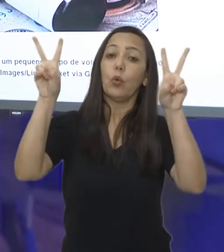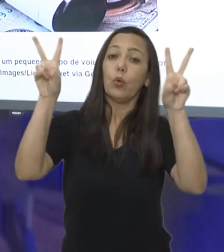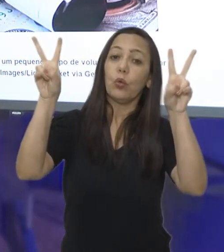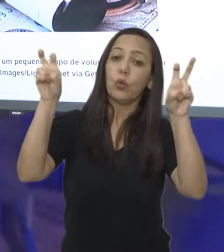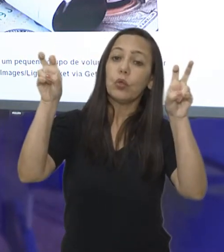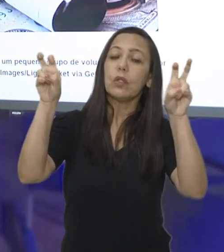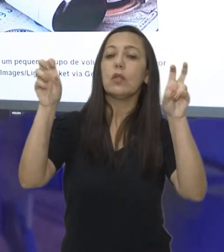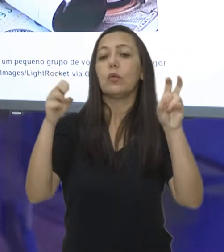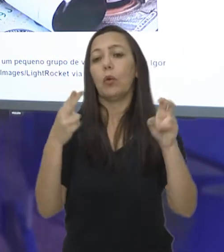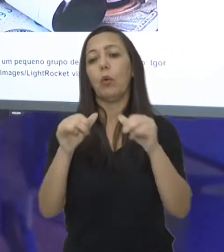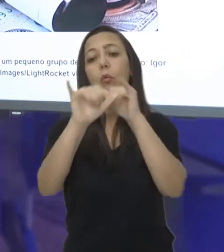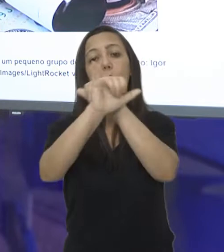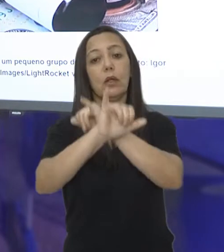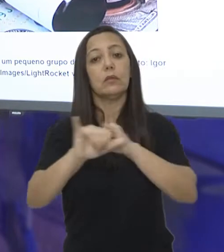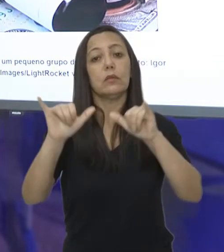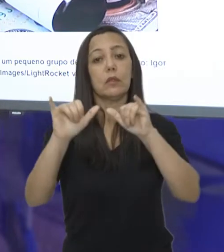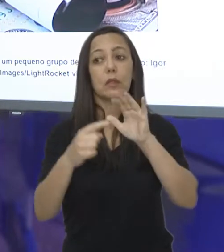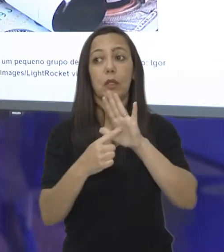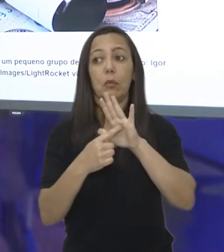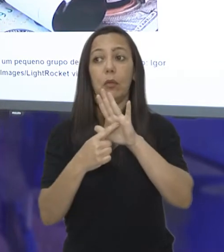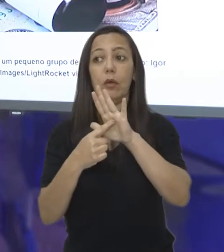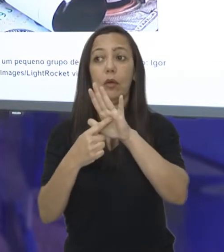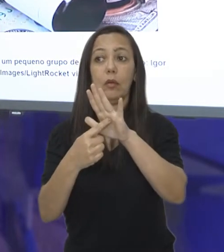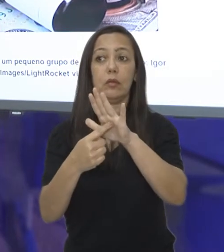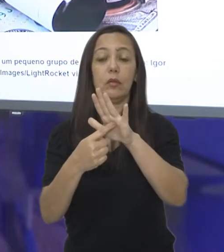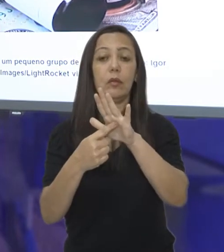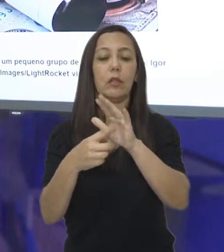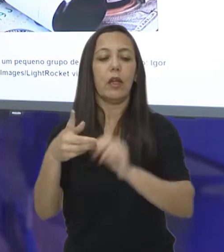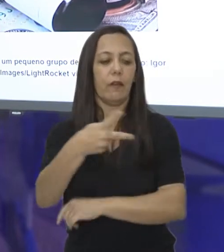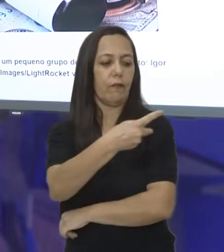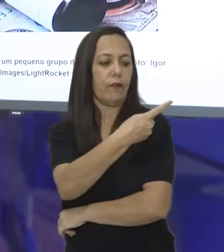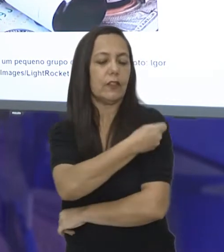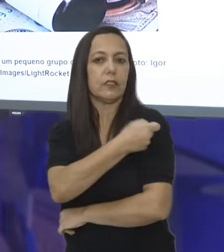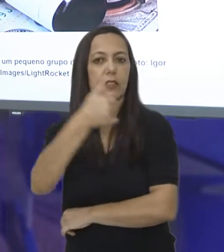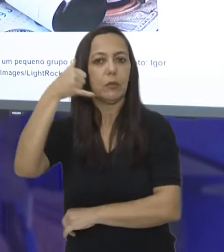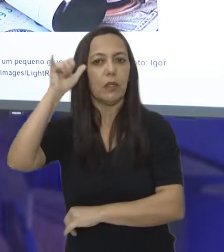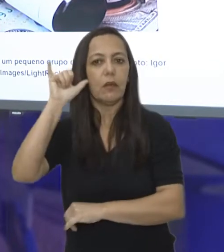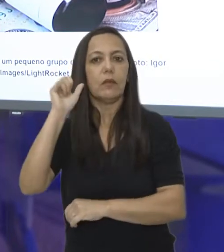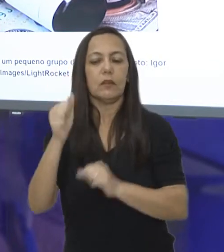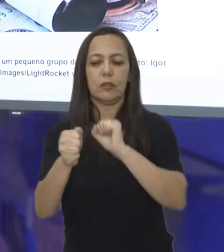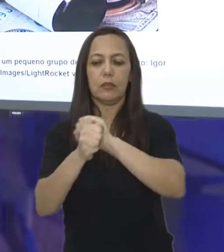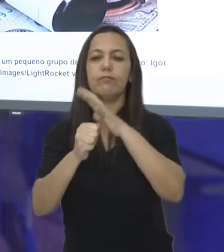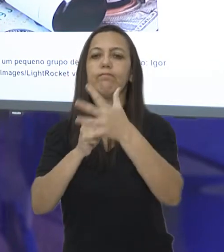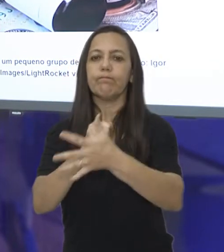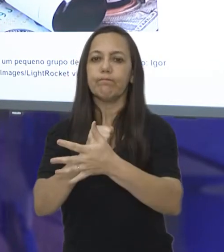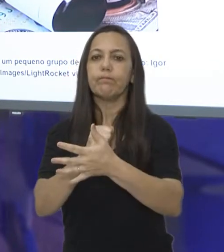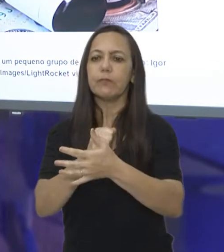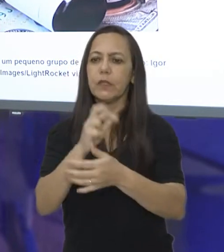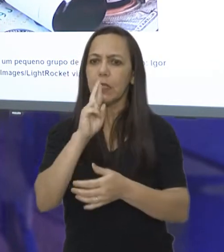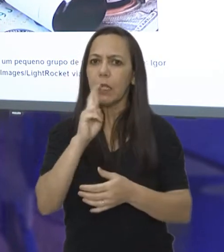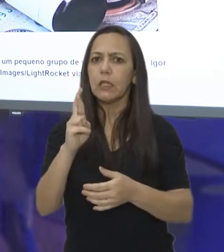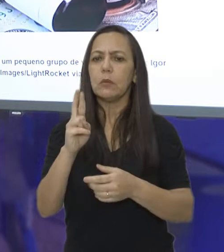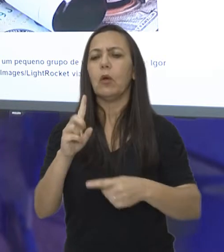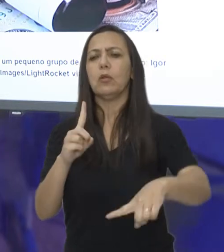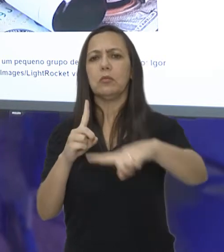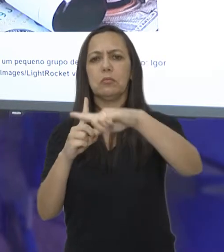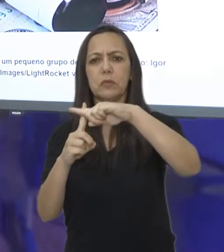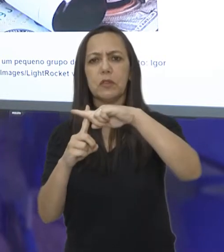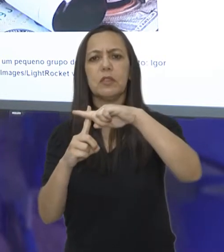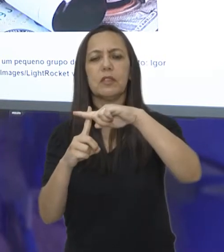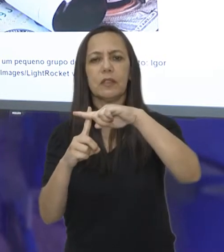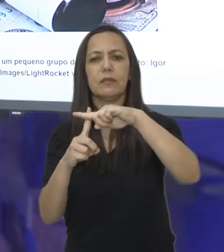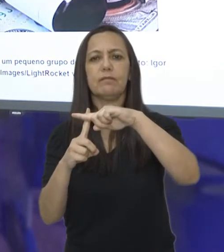ou a manchete, ele vem em destaque, que é vacina contra o coronavírus, tem resultados positivos em fase de teste.